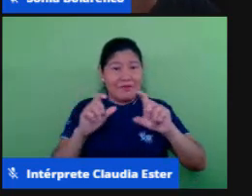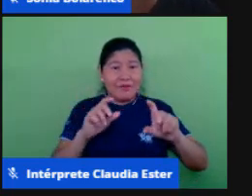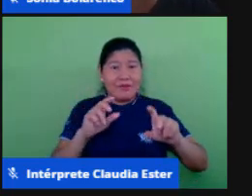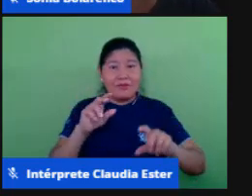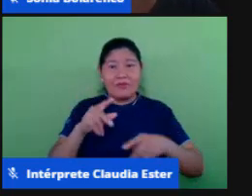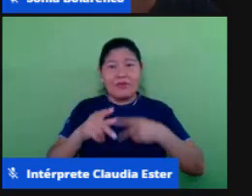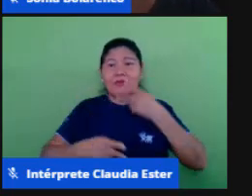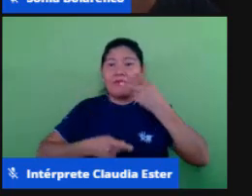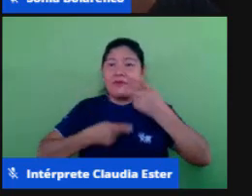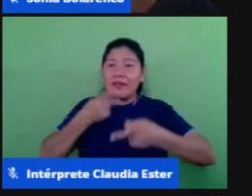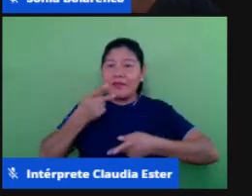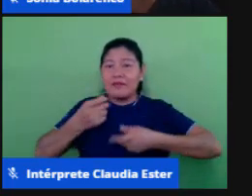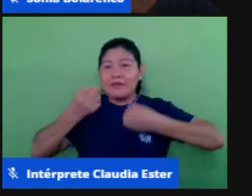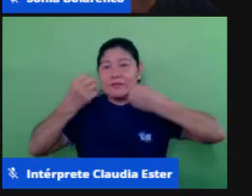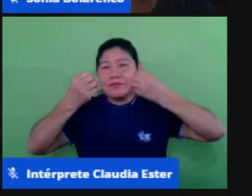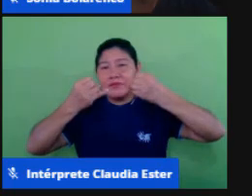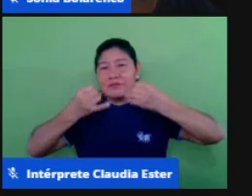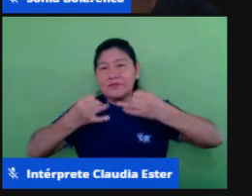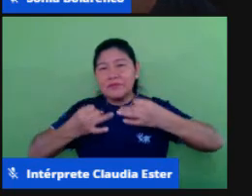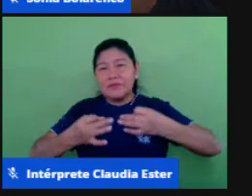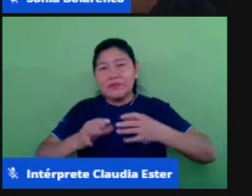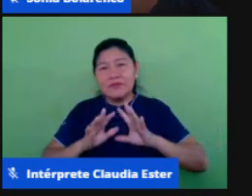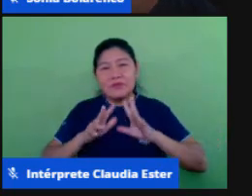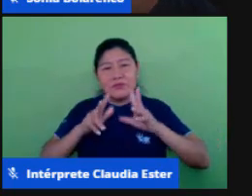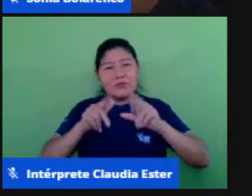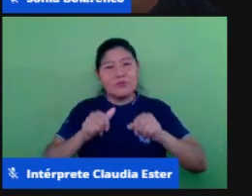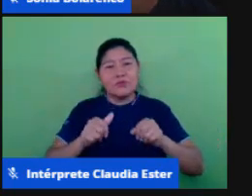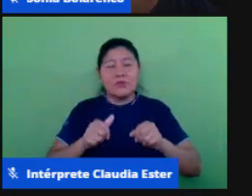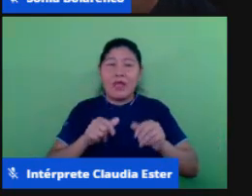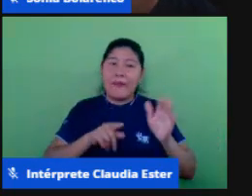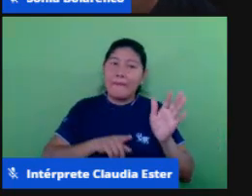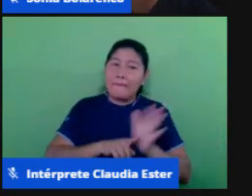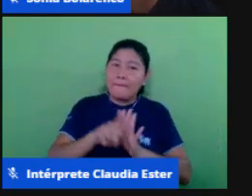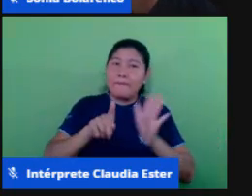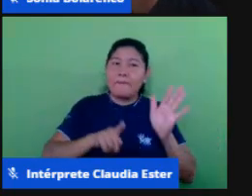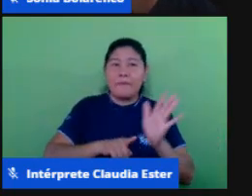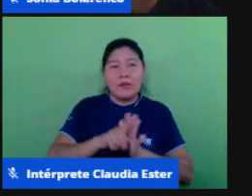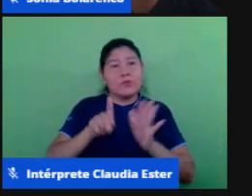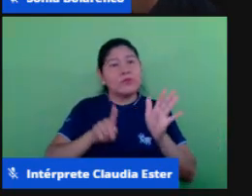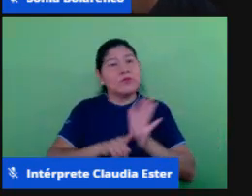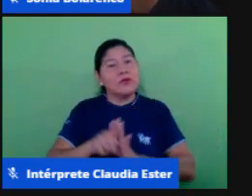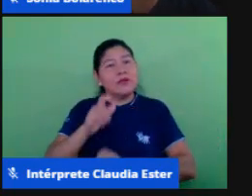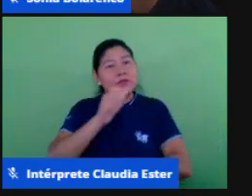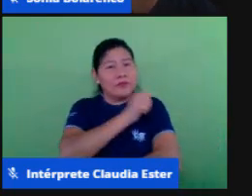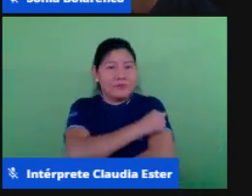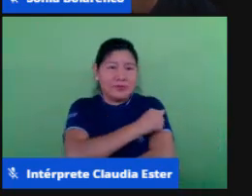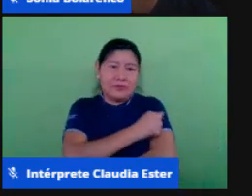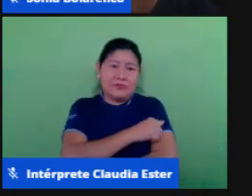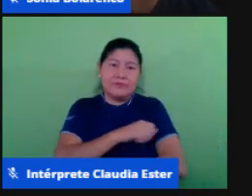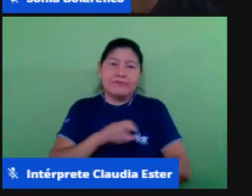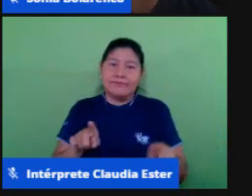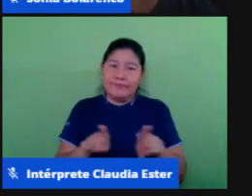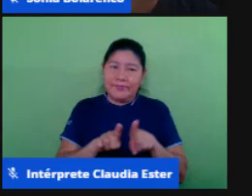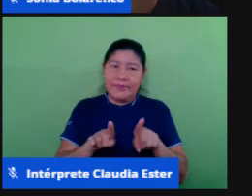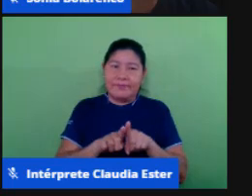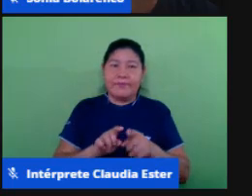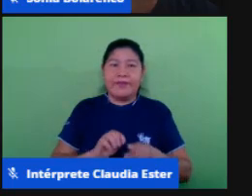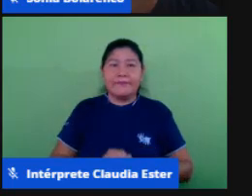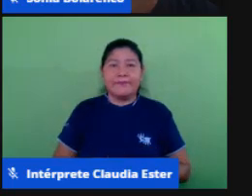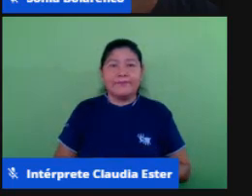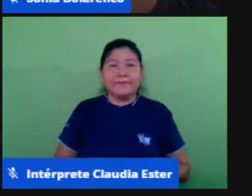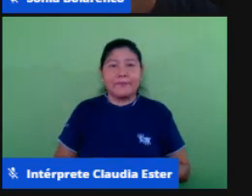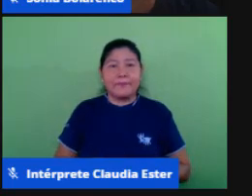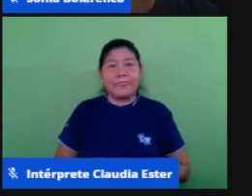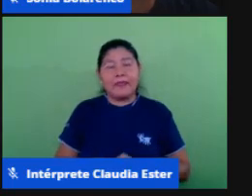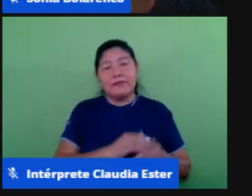né e daí fazendo os questionamentos com as crianças né pode ir indo então ele vai